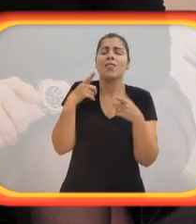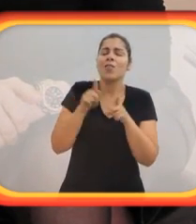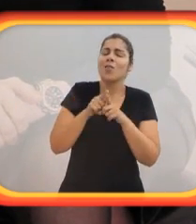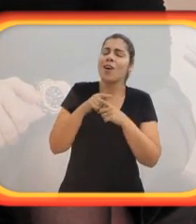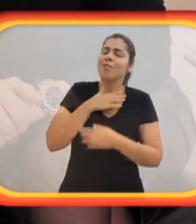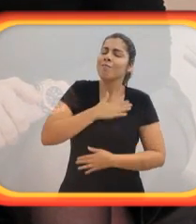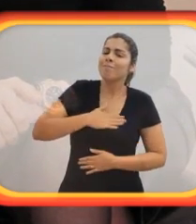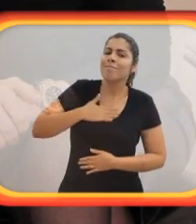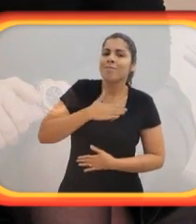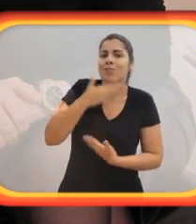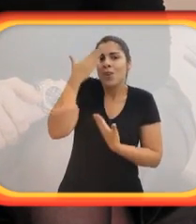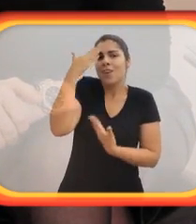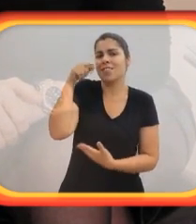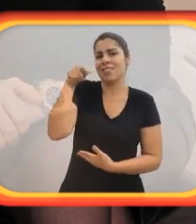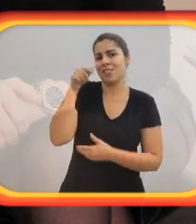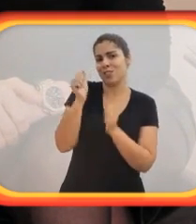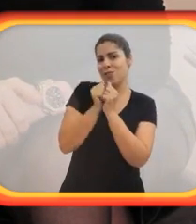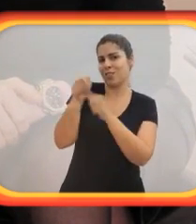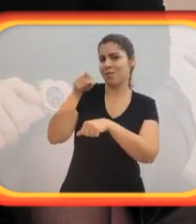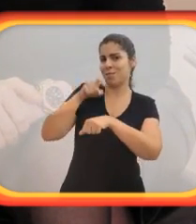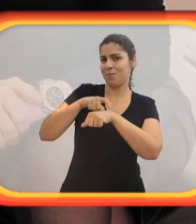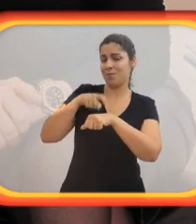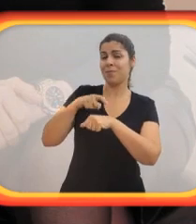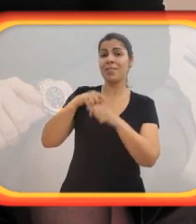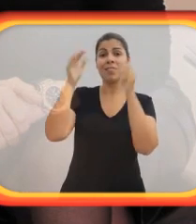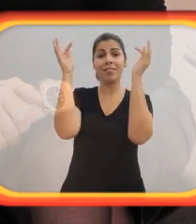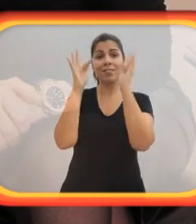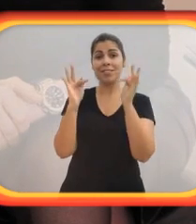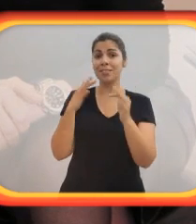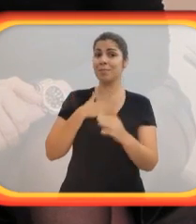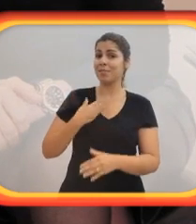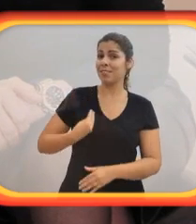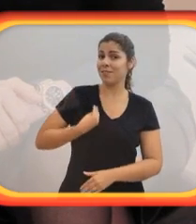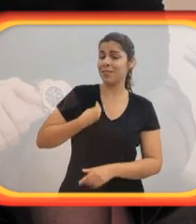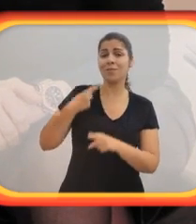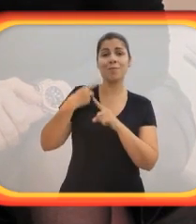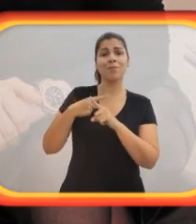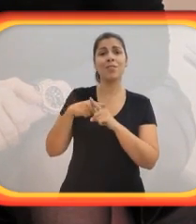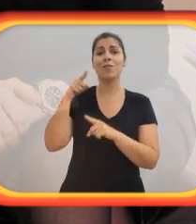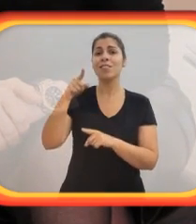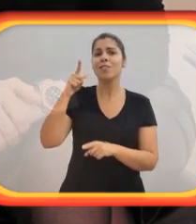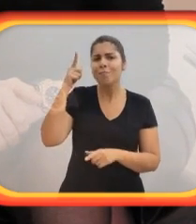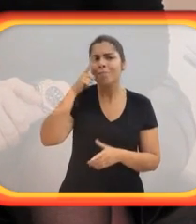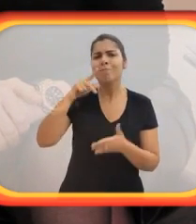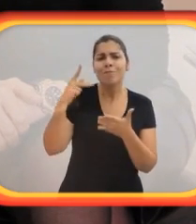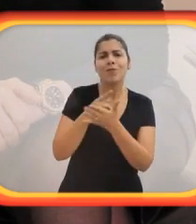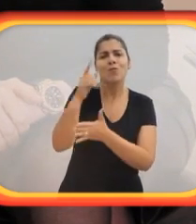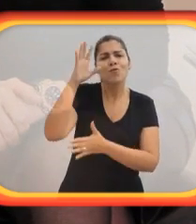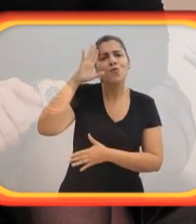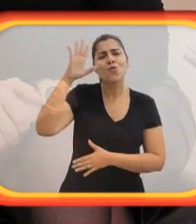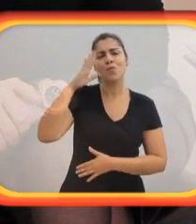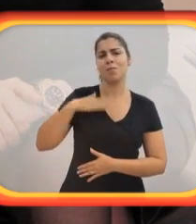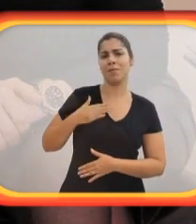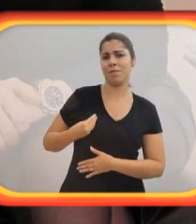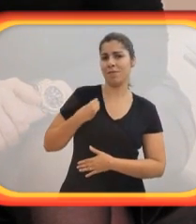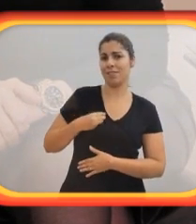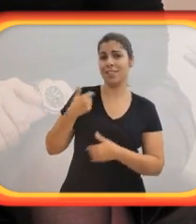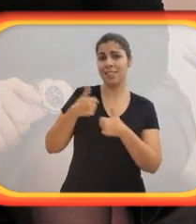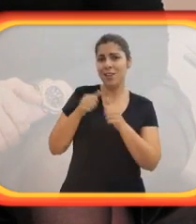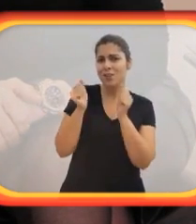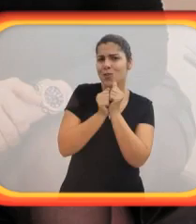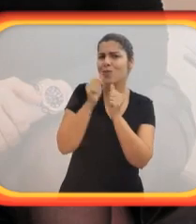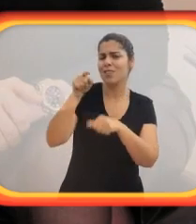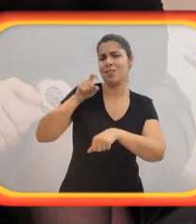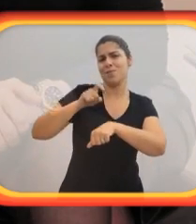para mim foi uma grande honra de eu estar com você nesse momento feliz da minha vida, porque você realizou mais um sonho na minha vida. De eu estar com